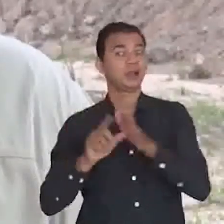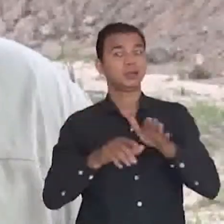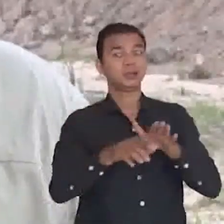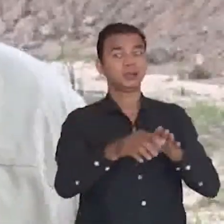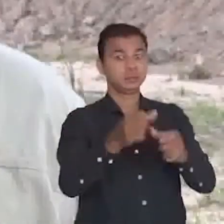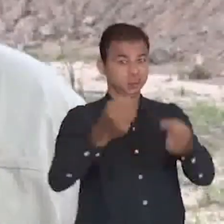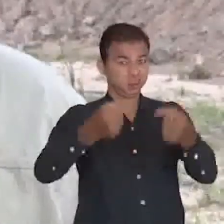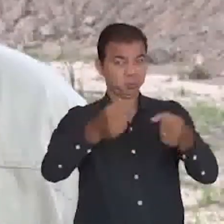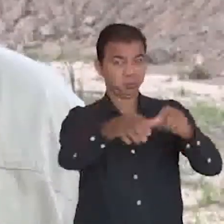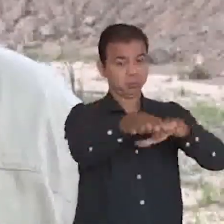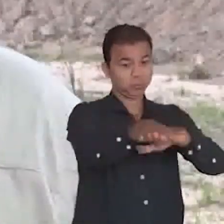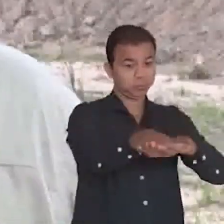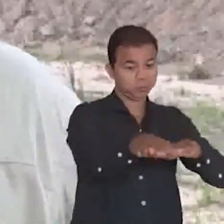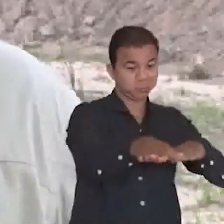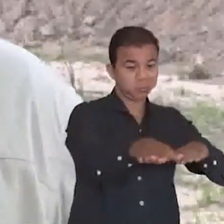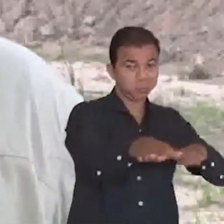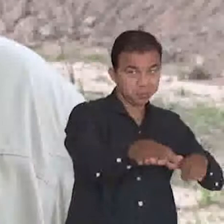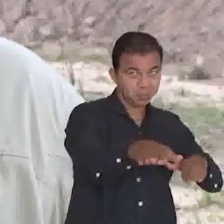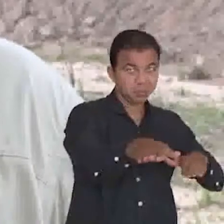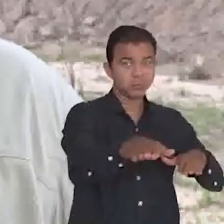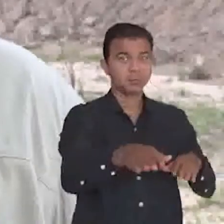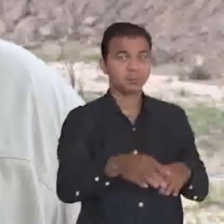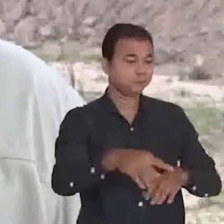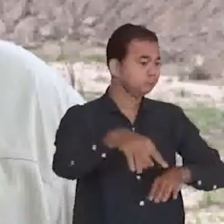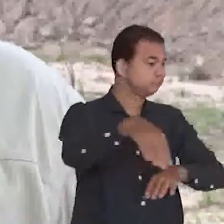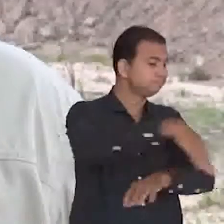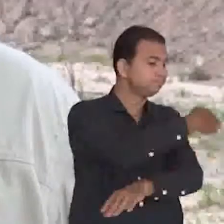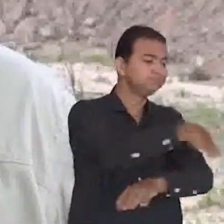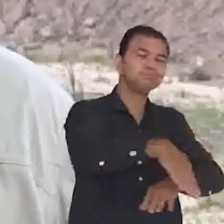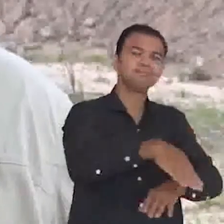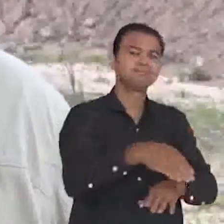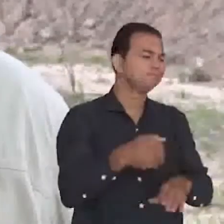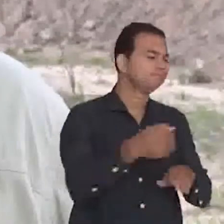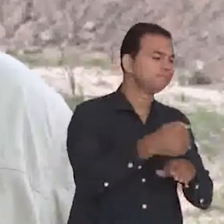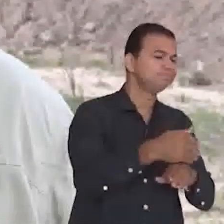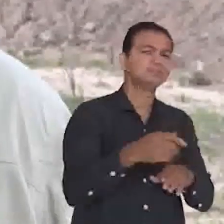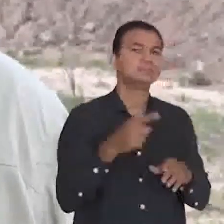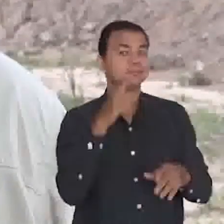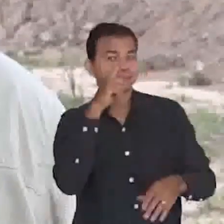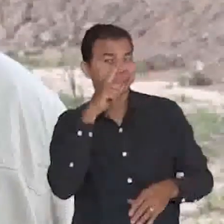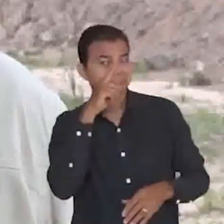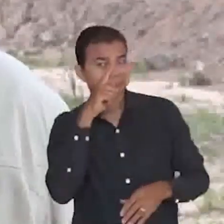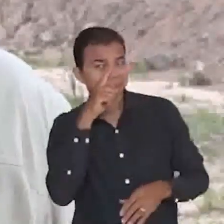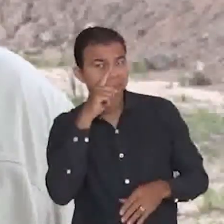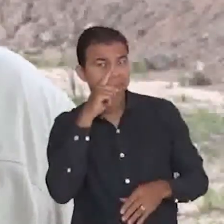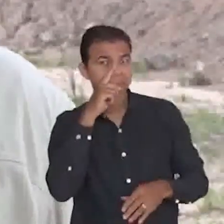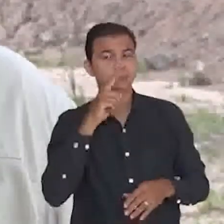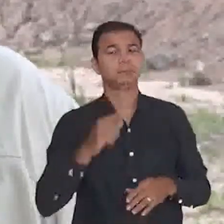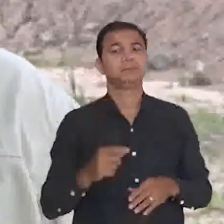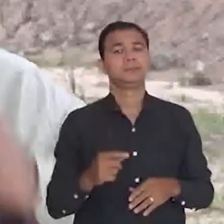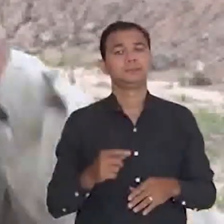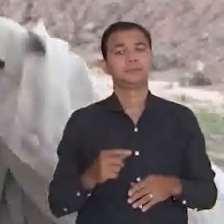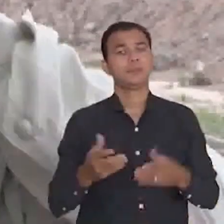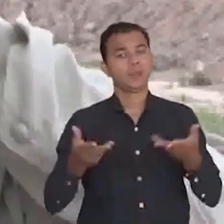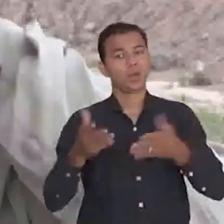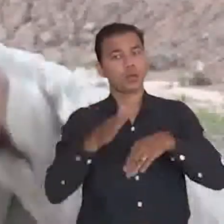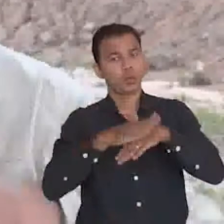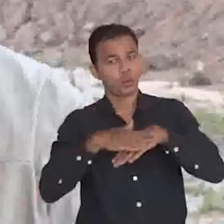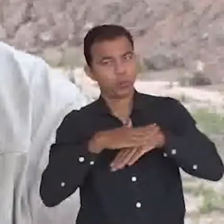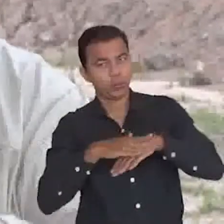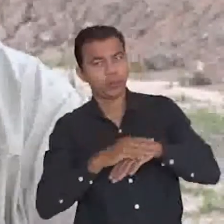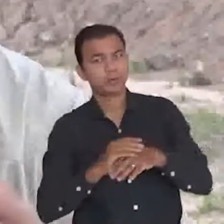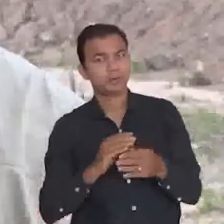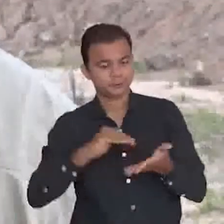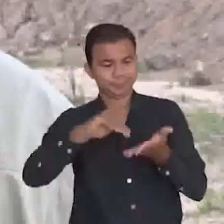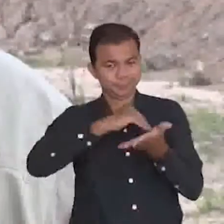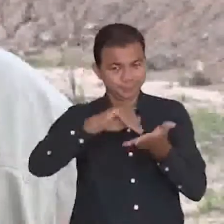os animais, contemplando a natureza. Então foi conversado com a CINFRA, a Secretaria de Meio Ambiente, para se fazer esses aterros